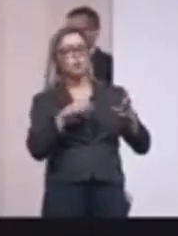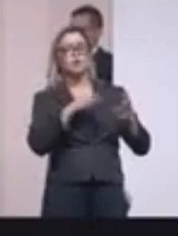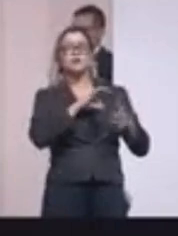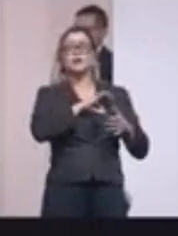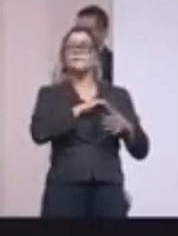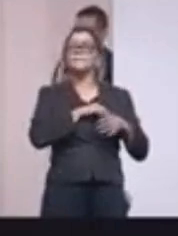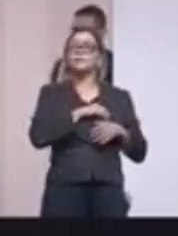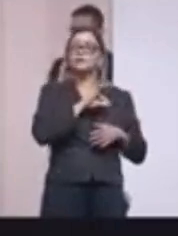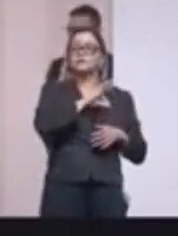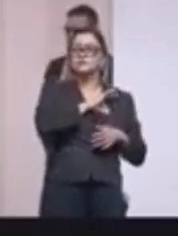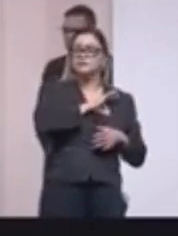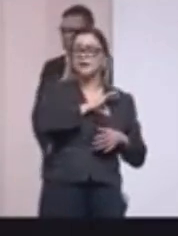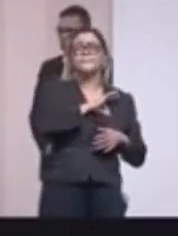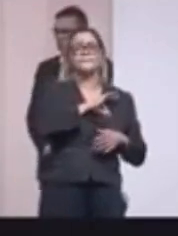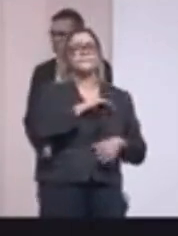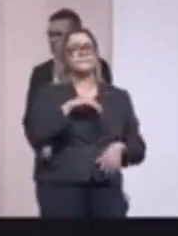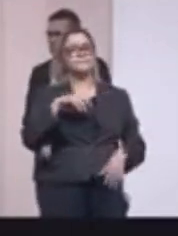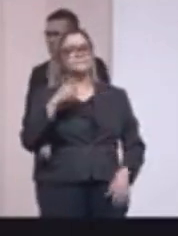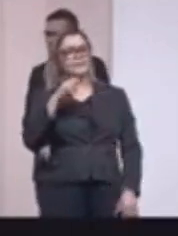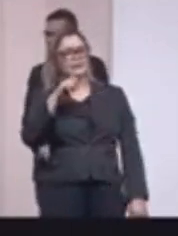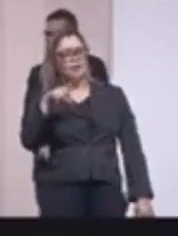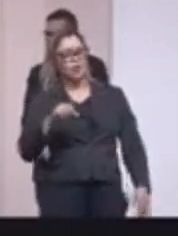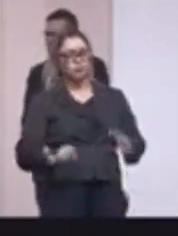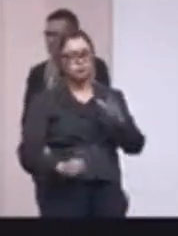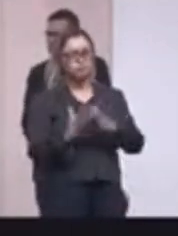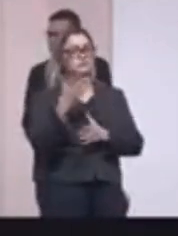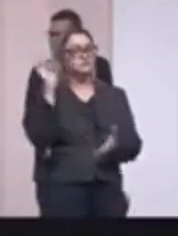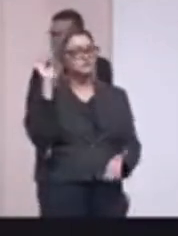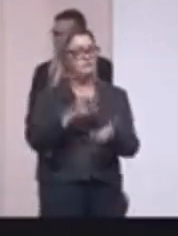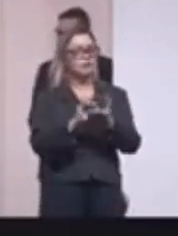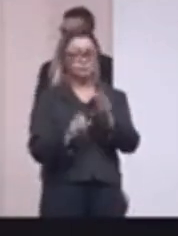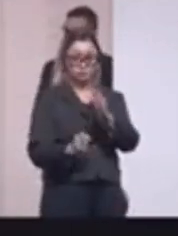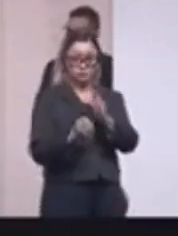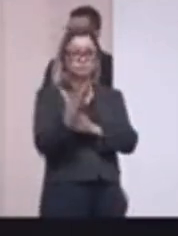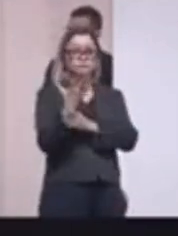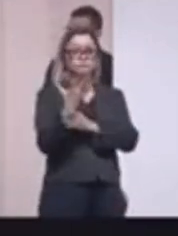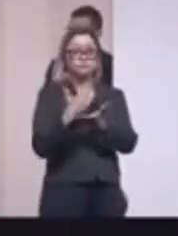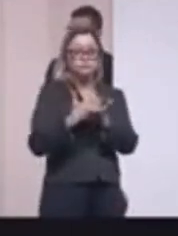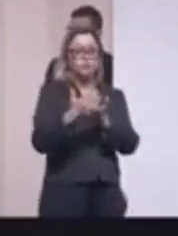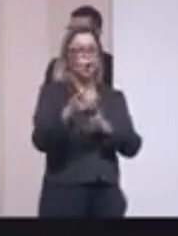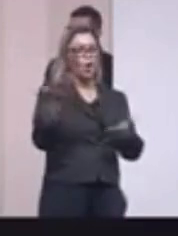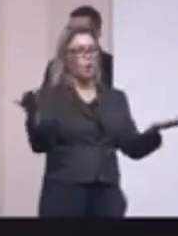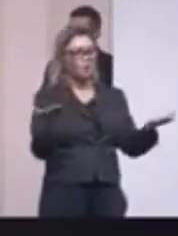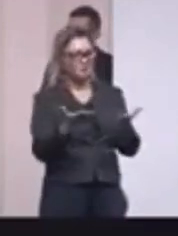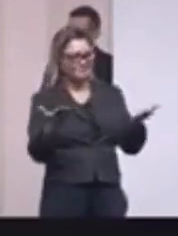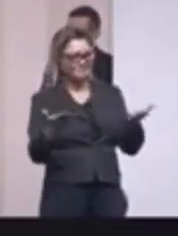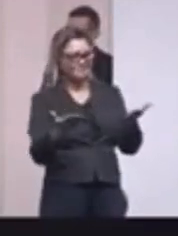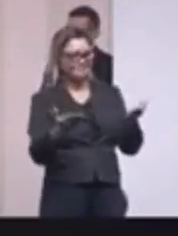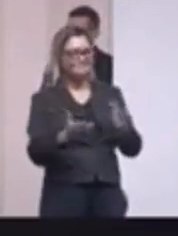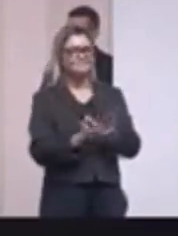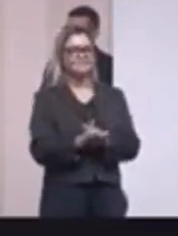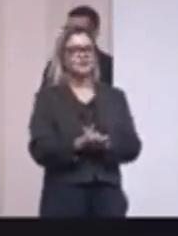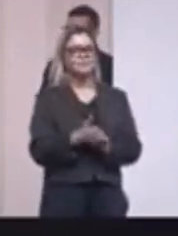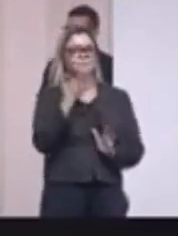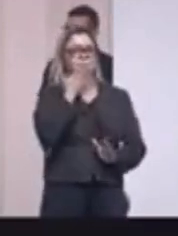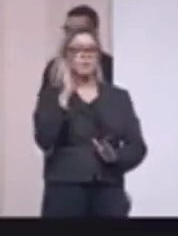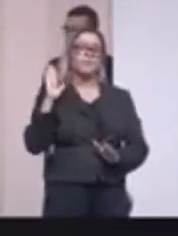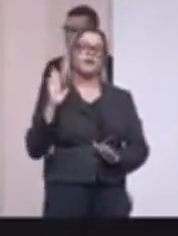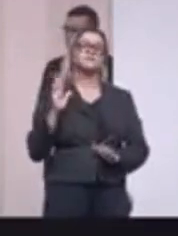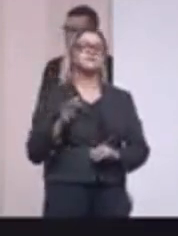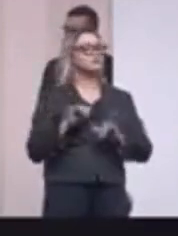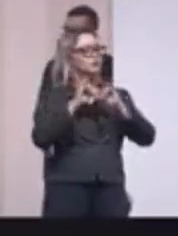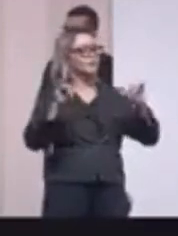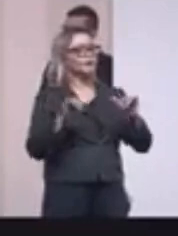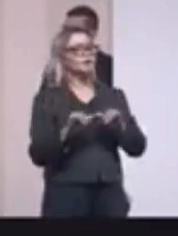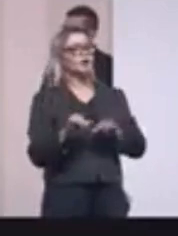Polícia Penal criada, que agora, de fato, na Estreifing, ela nasce, nasce no dia de hoje. Que também foi uma promessa de campanha,